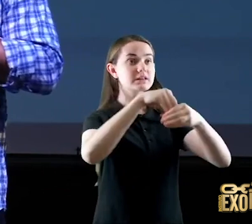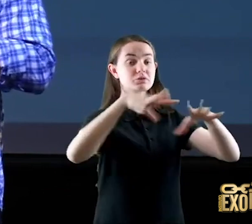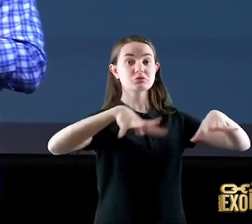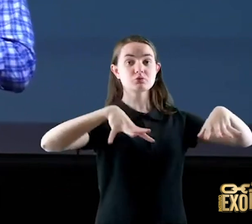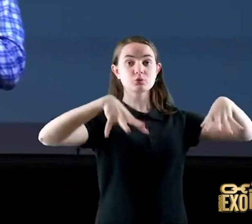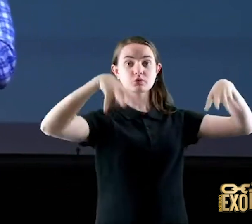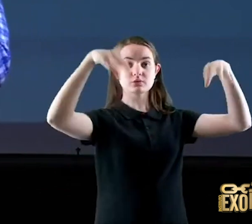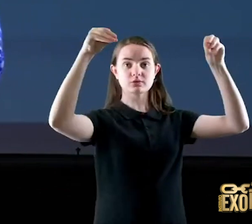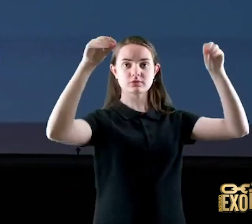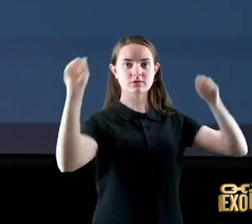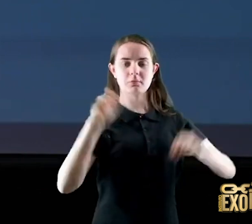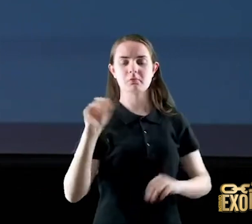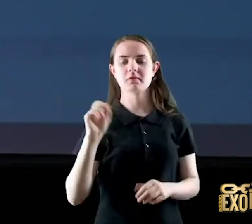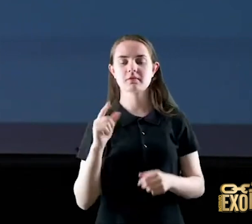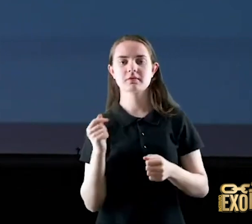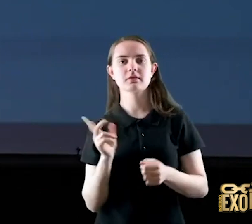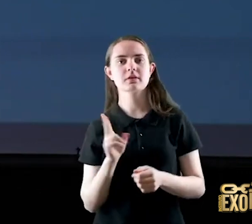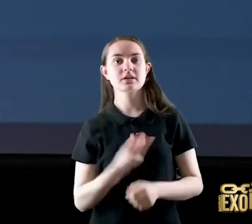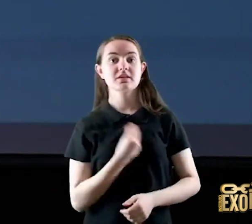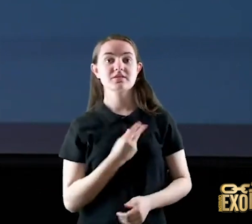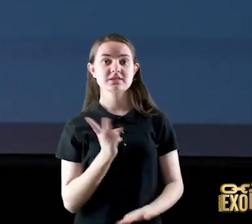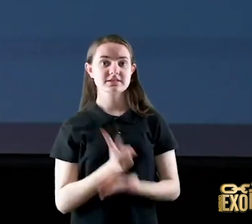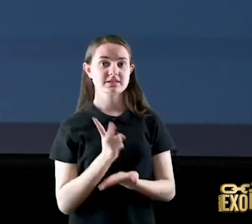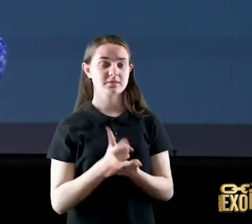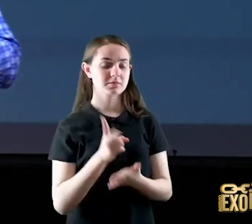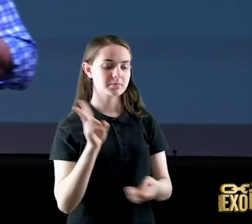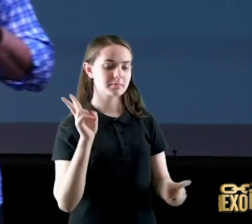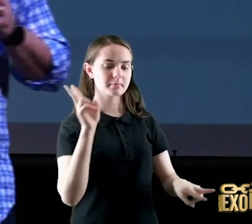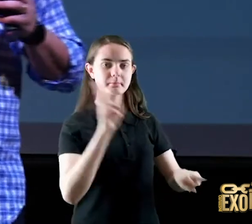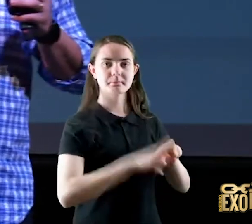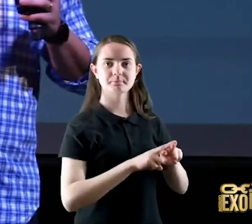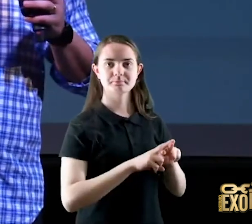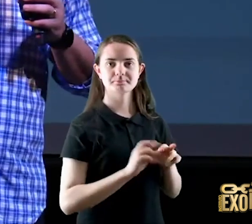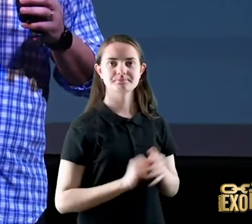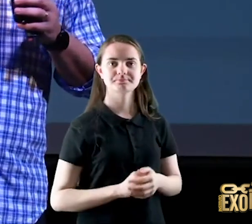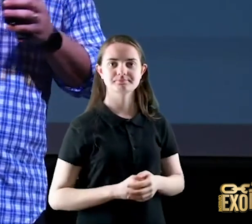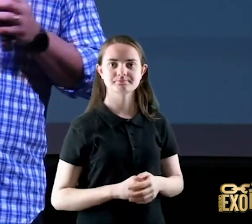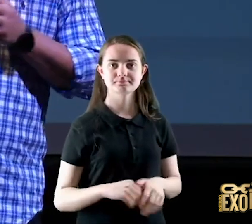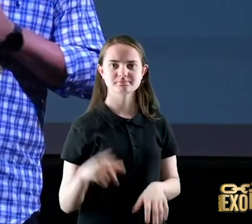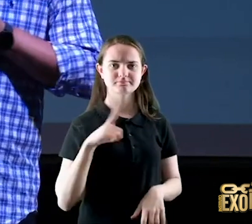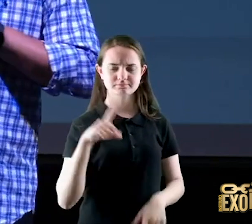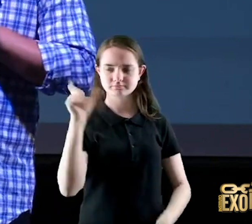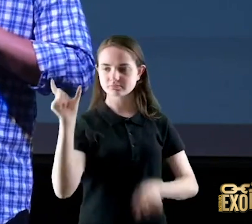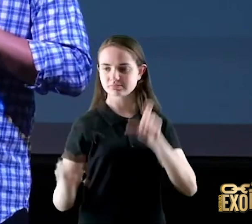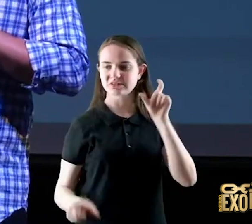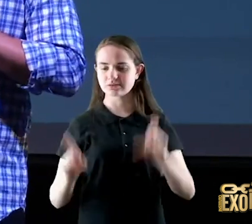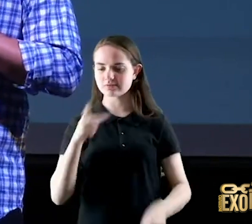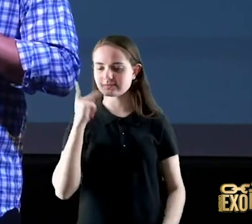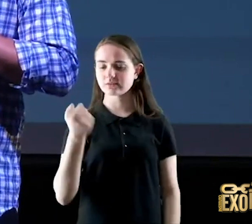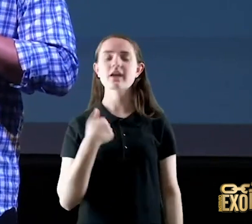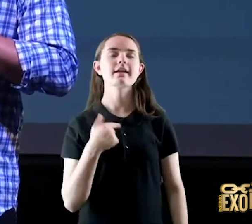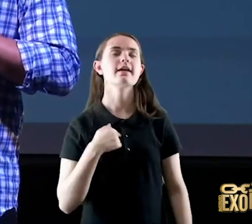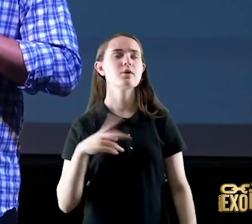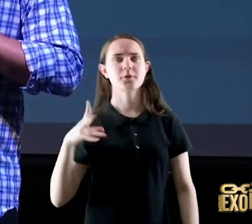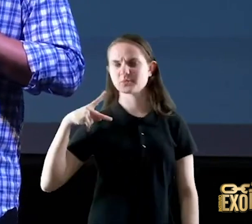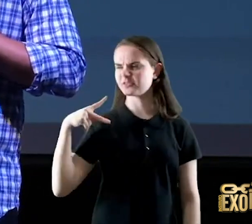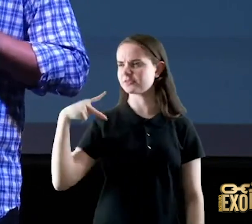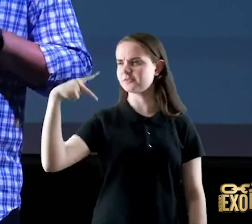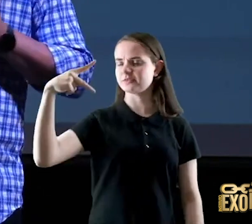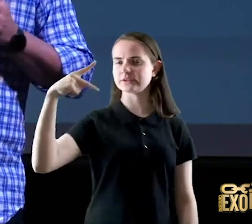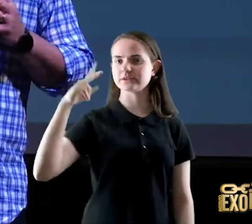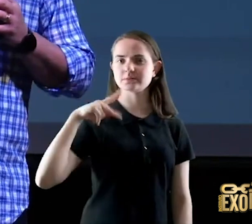profeta vive no calabouço tem muita gente dizendo se chamando de profeta e tendo vida